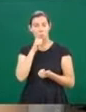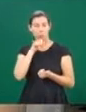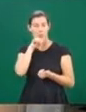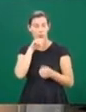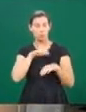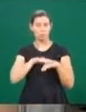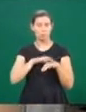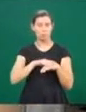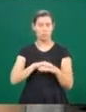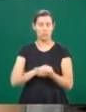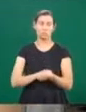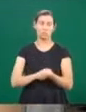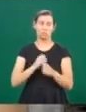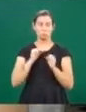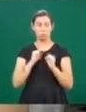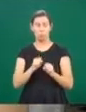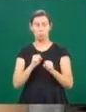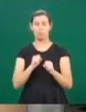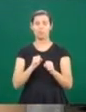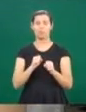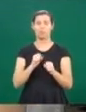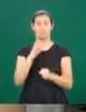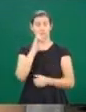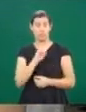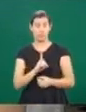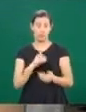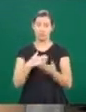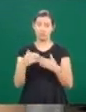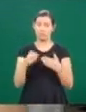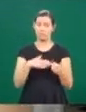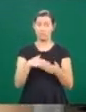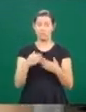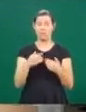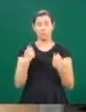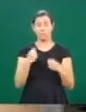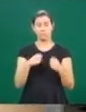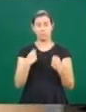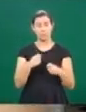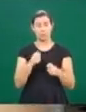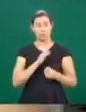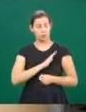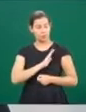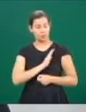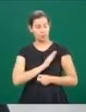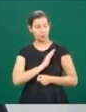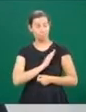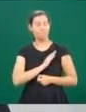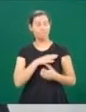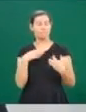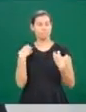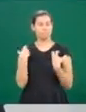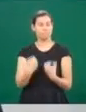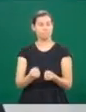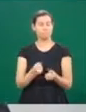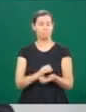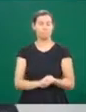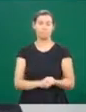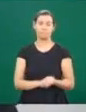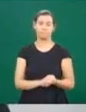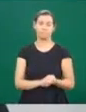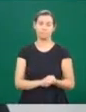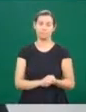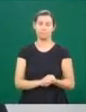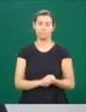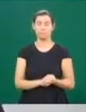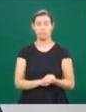depois dos 35. Então, eu acho que está com o coração aberto para ser mãe. É isso mesmo. Um exemplo